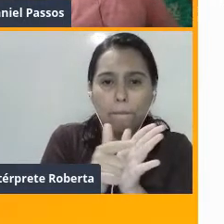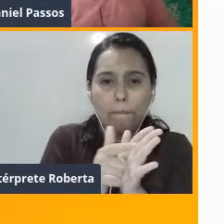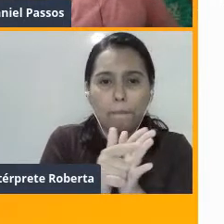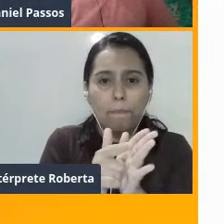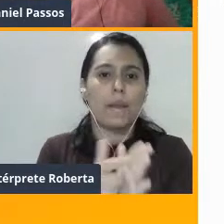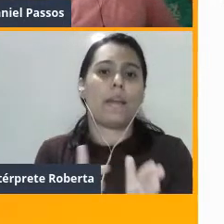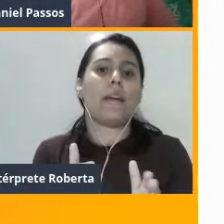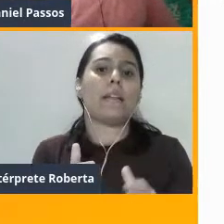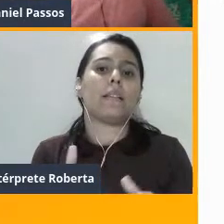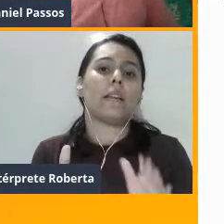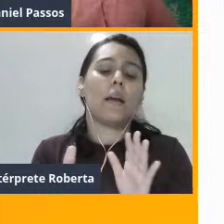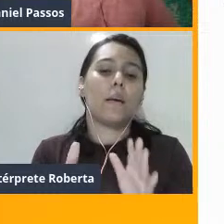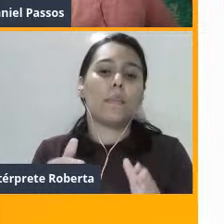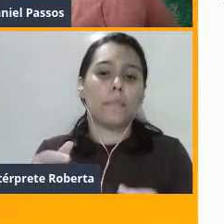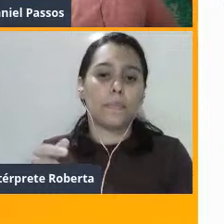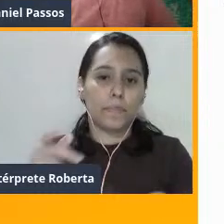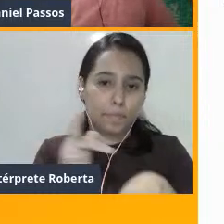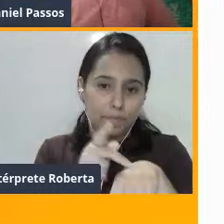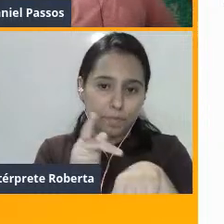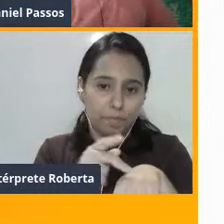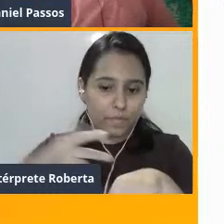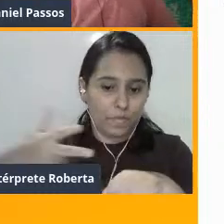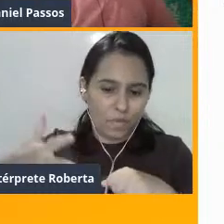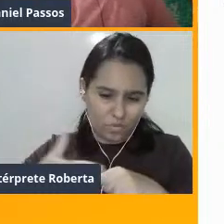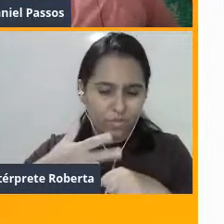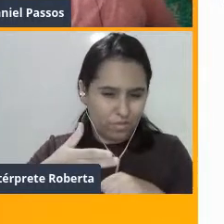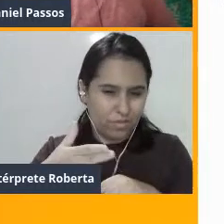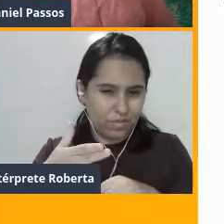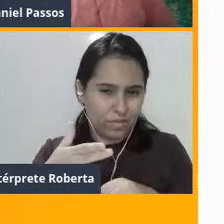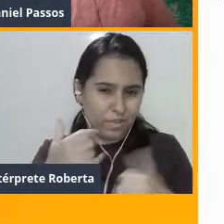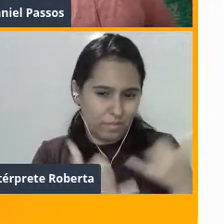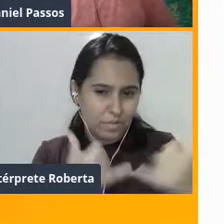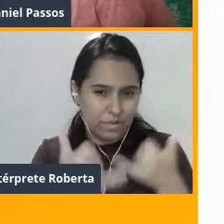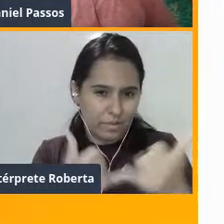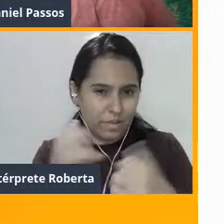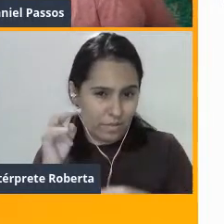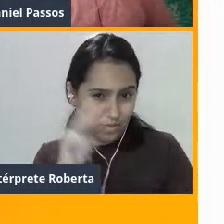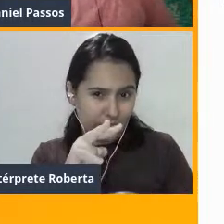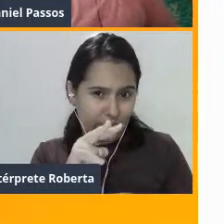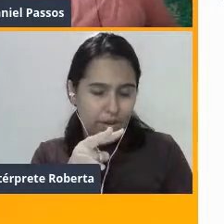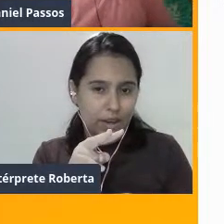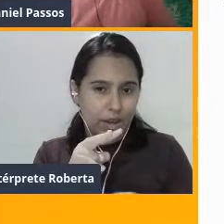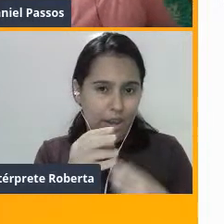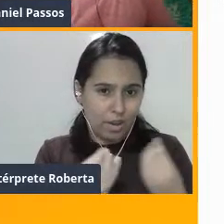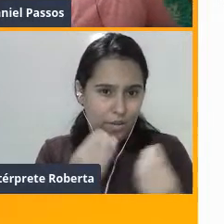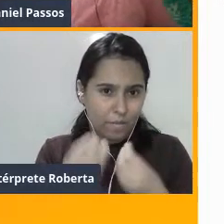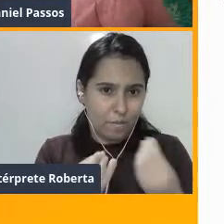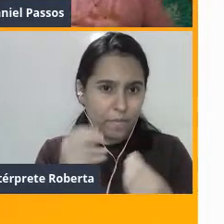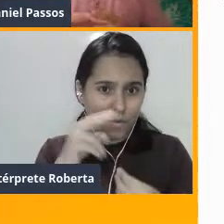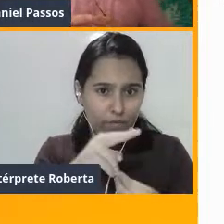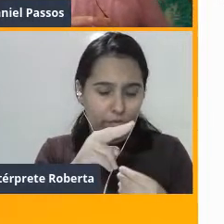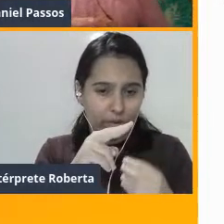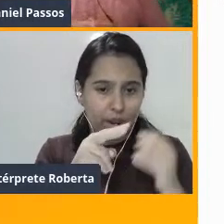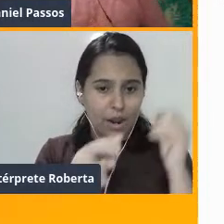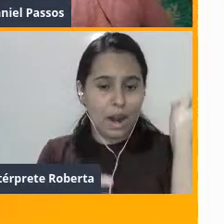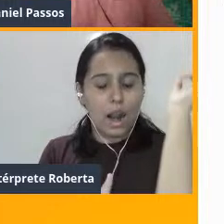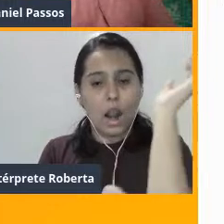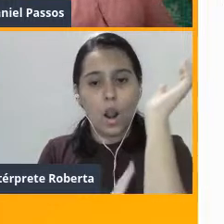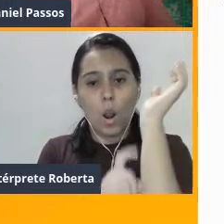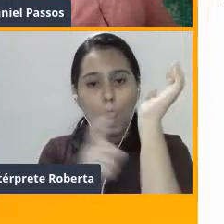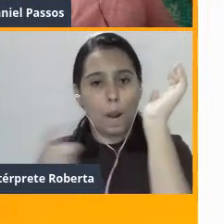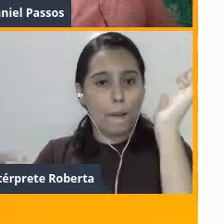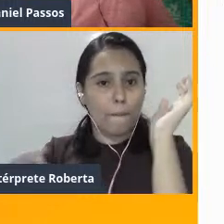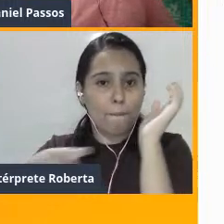natural de lagartos, né? Um lagarto norte-americano, a Uta, estamburiana. Os machos dessa espécie